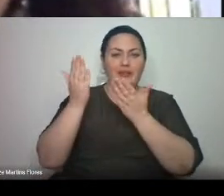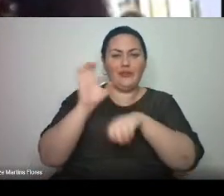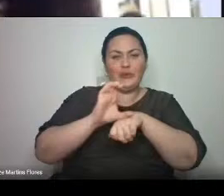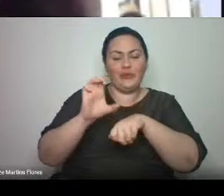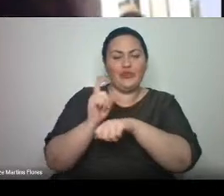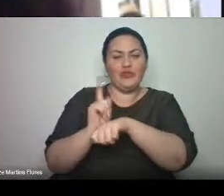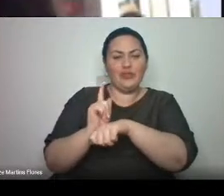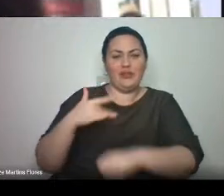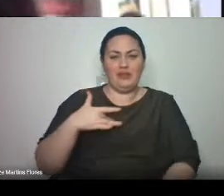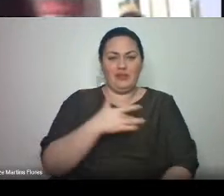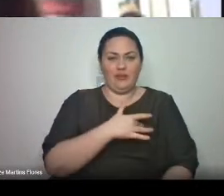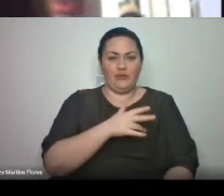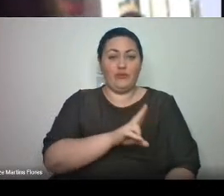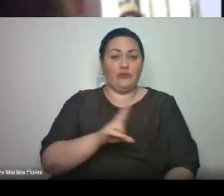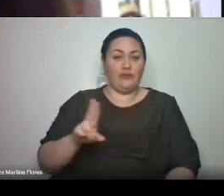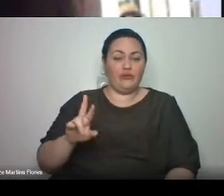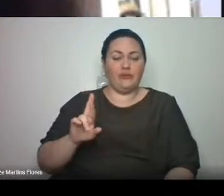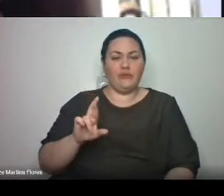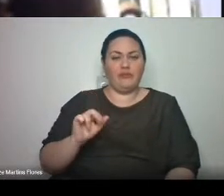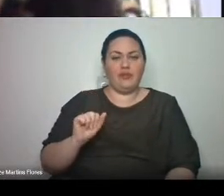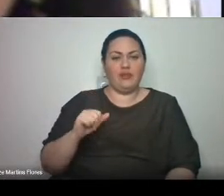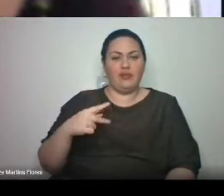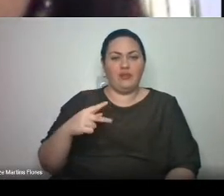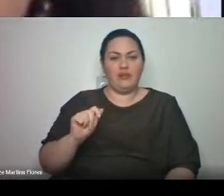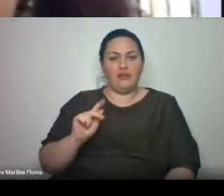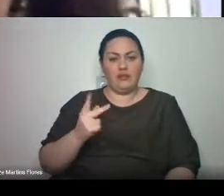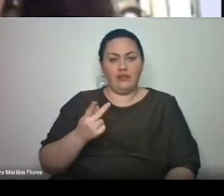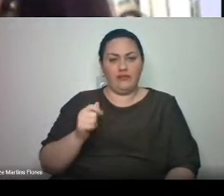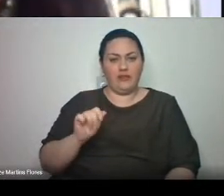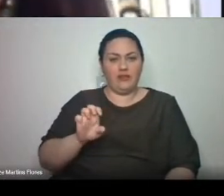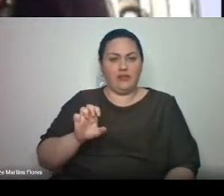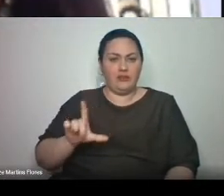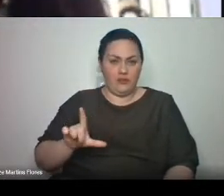saúde, Rafael Maciel da Silva Cabaleiro.